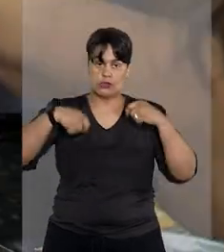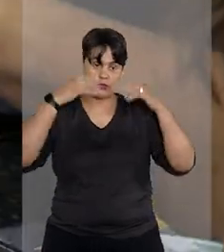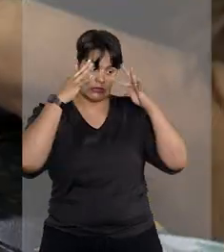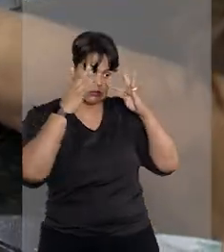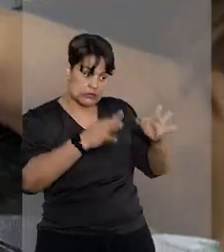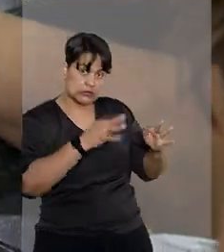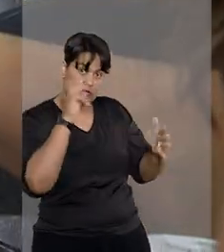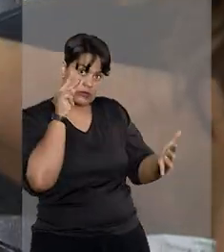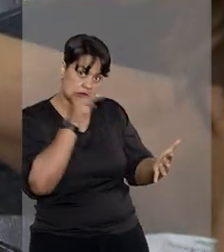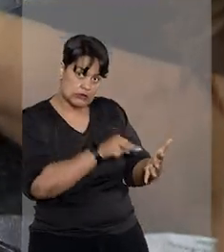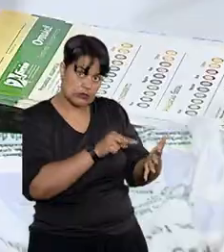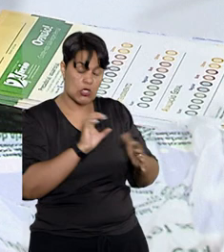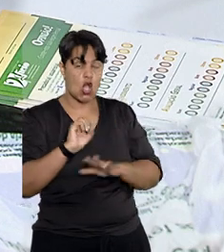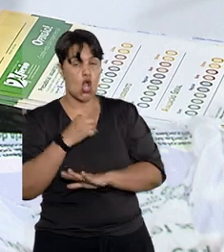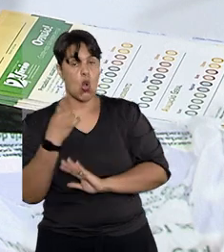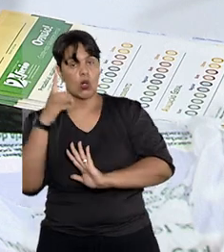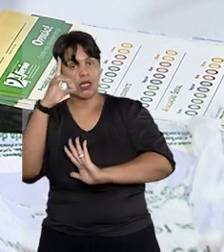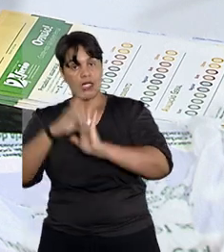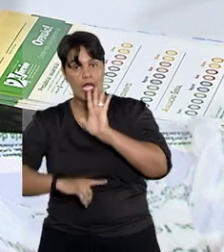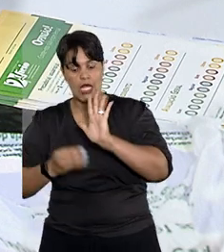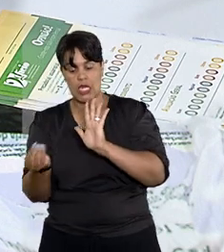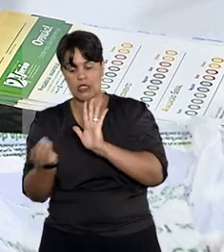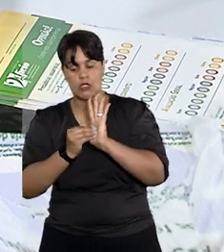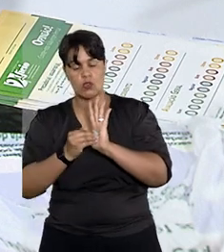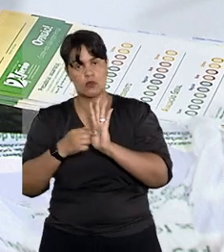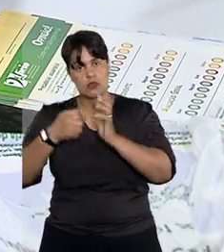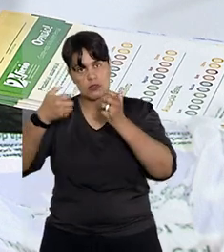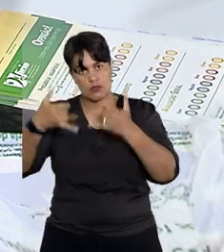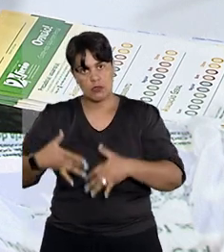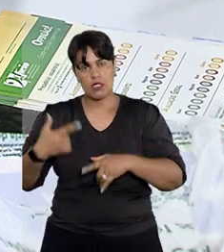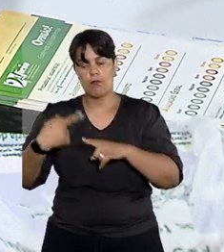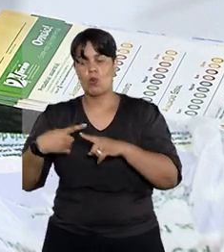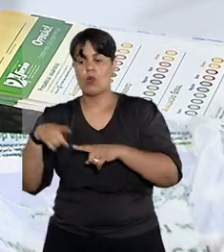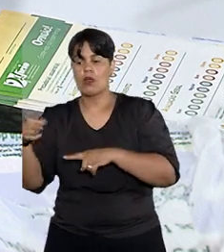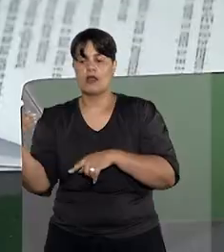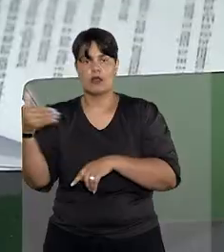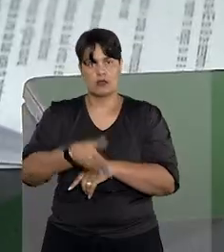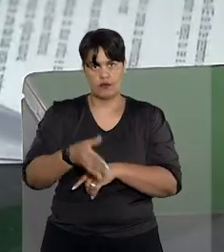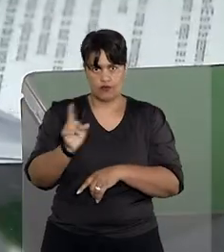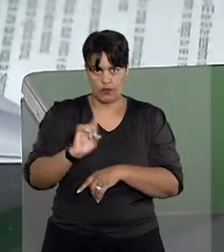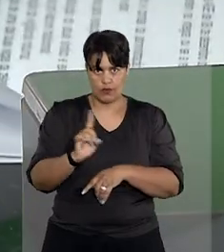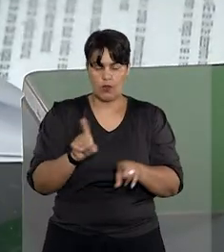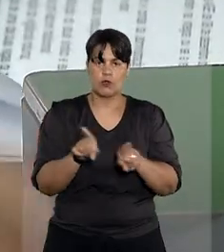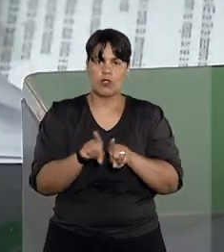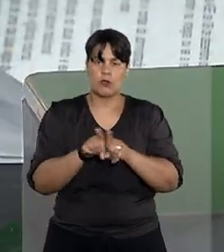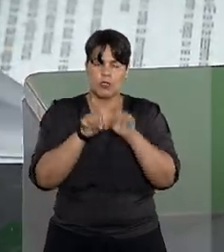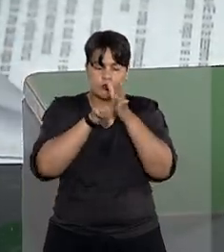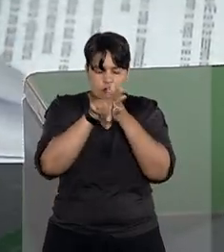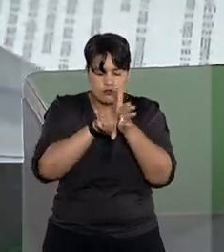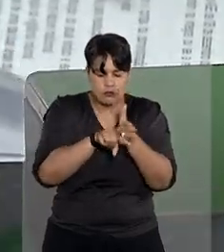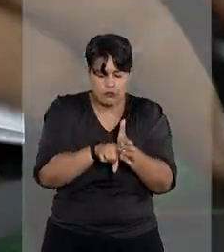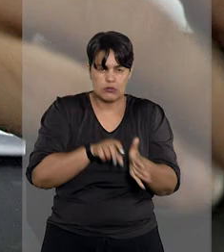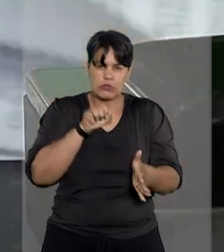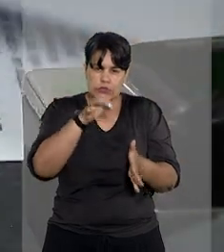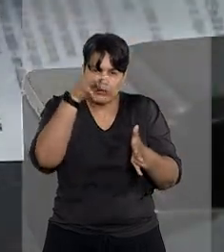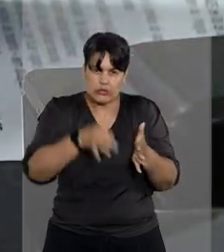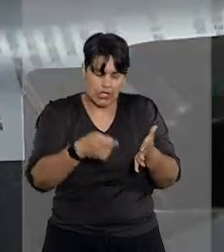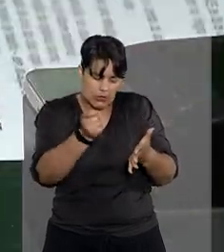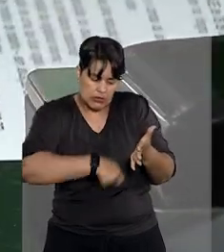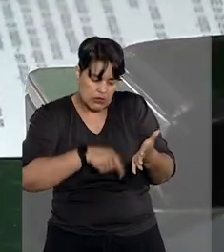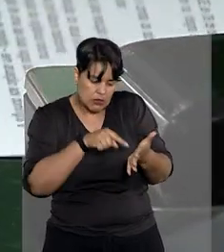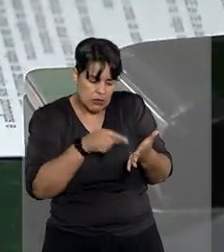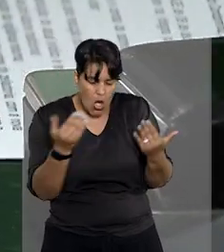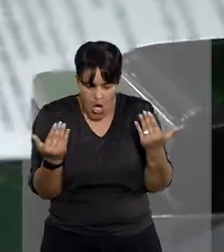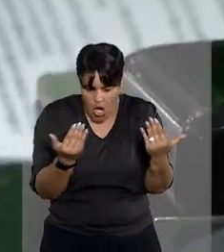ou a declaração de circunstâncias excepcionais que justifiquem a sua ausência e a aferição técnica da veracidade da